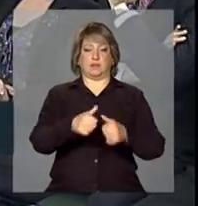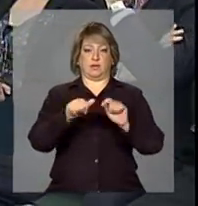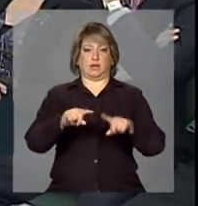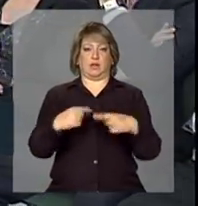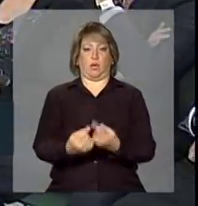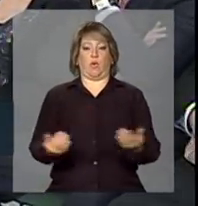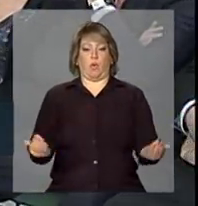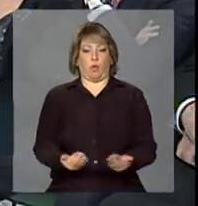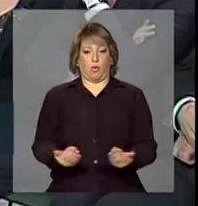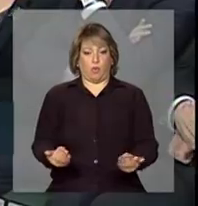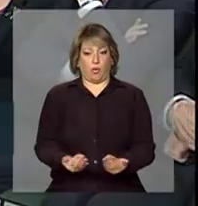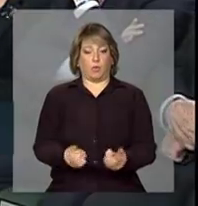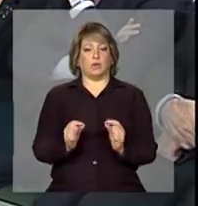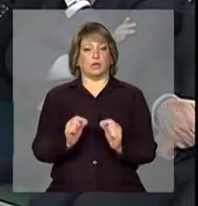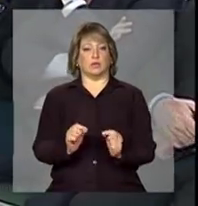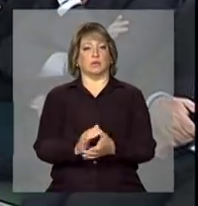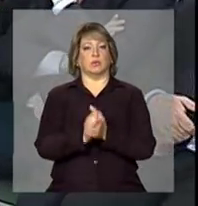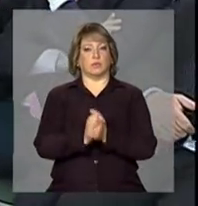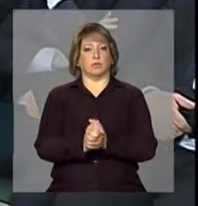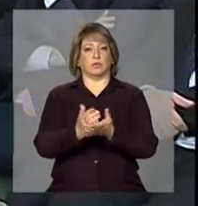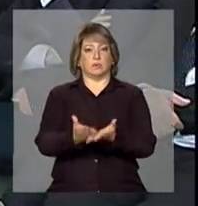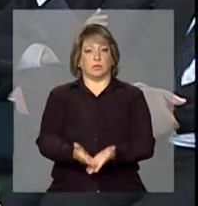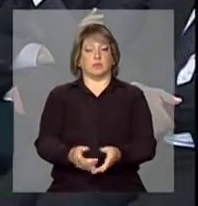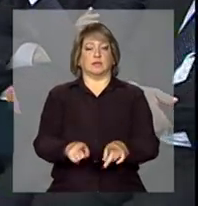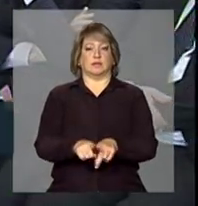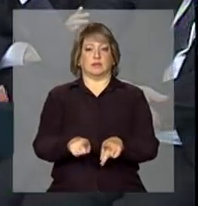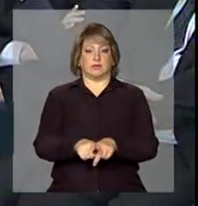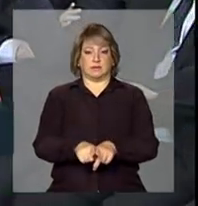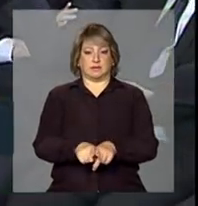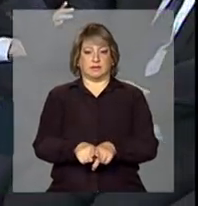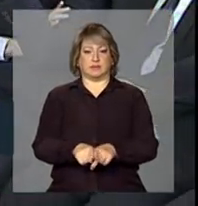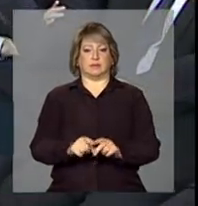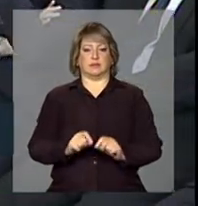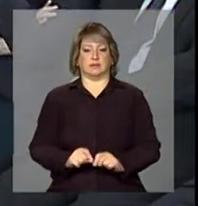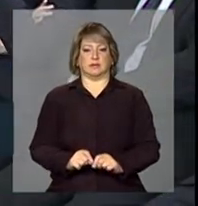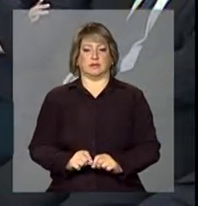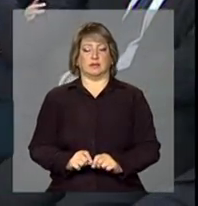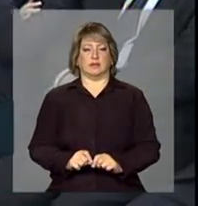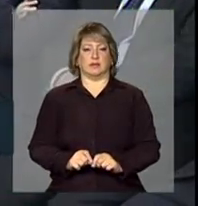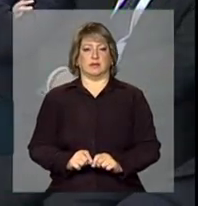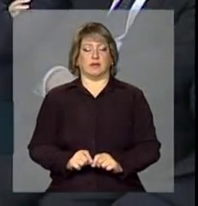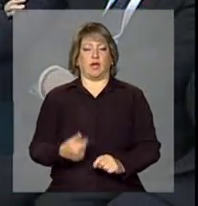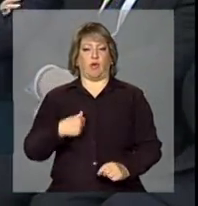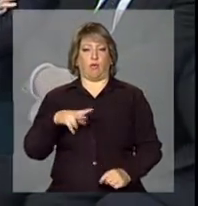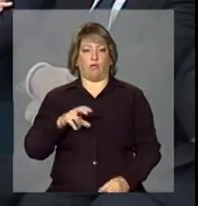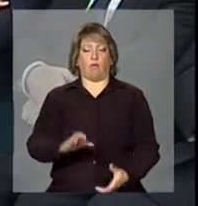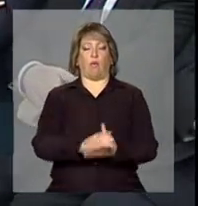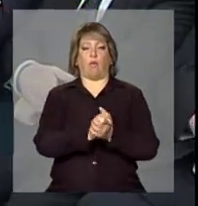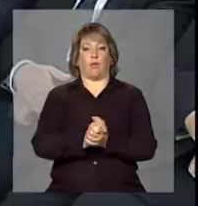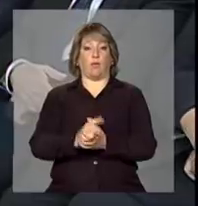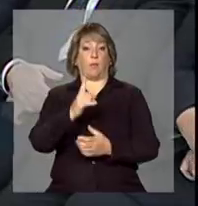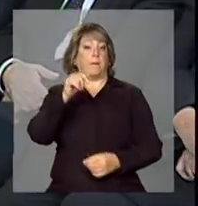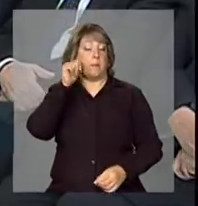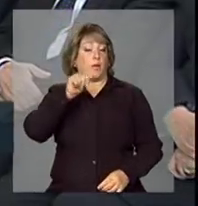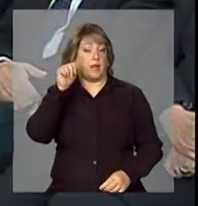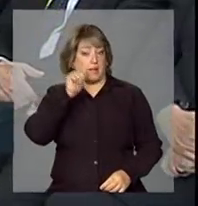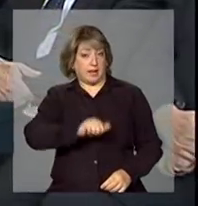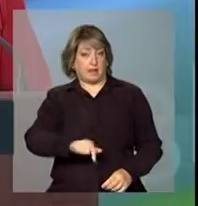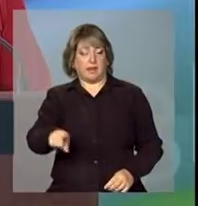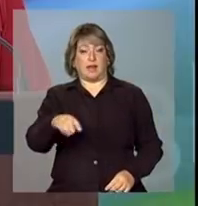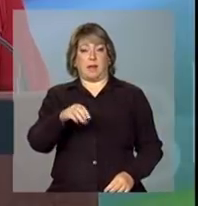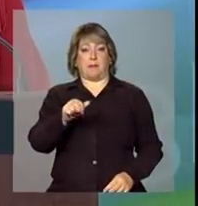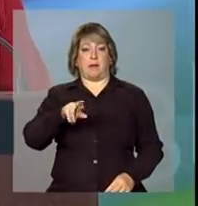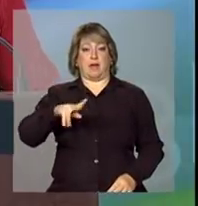presentes, cumprimentando os... Vou cumprimentar uma mulher, a